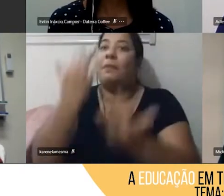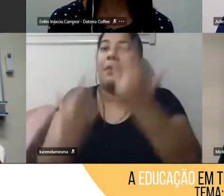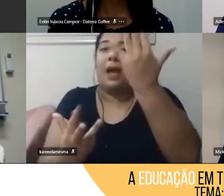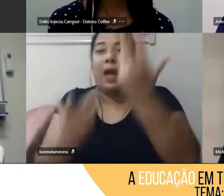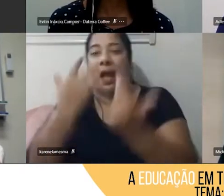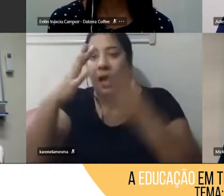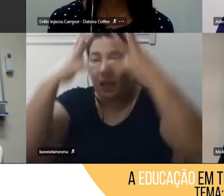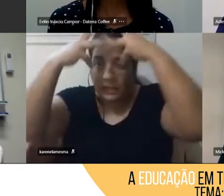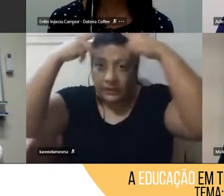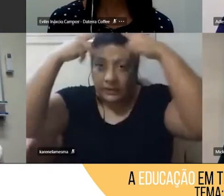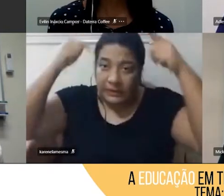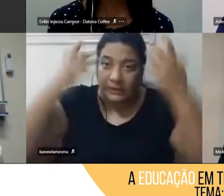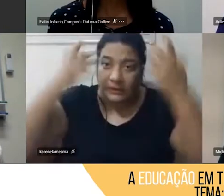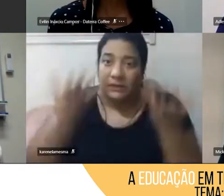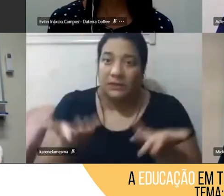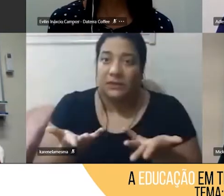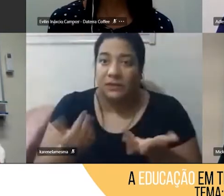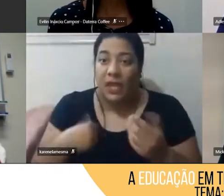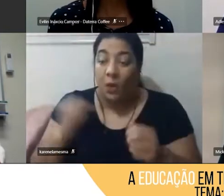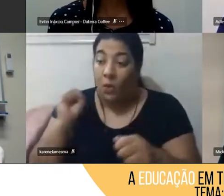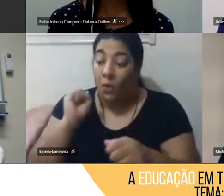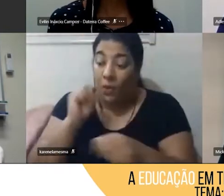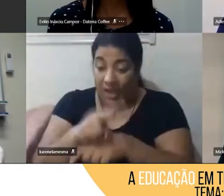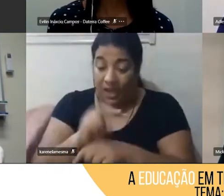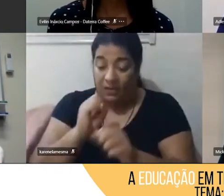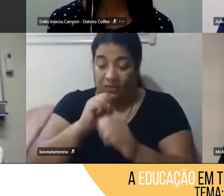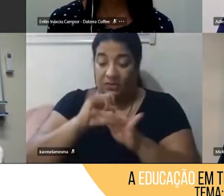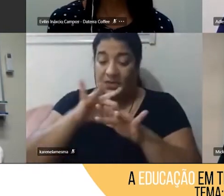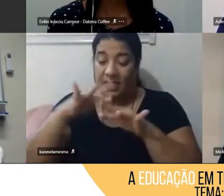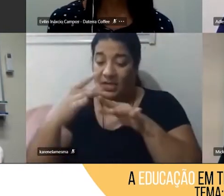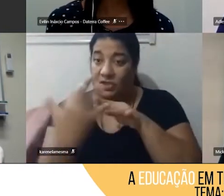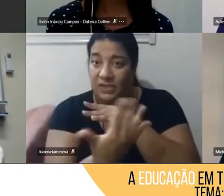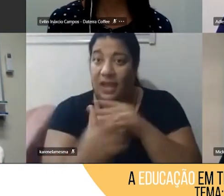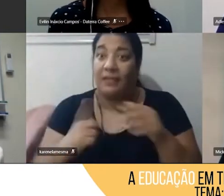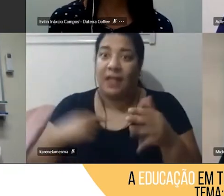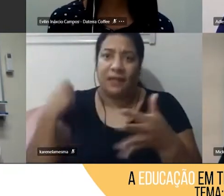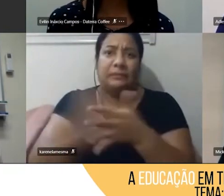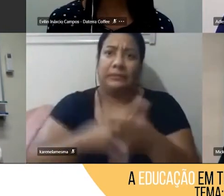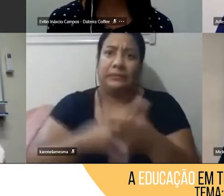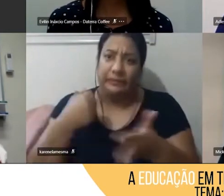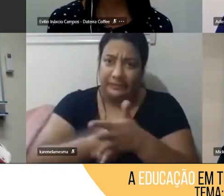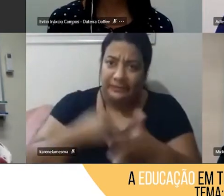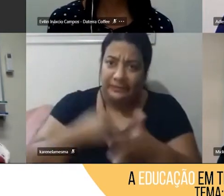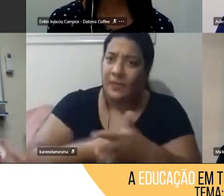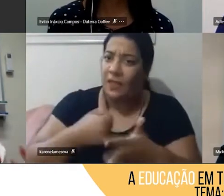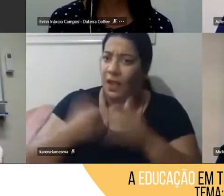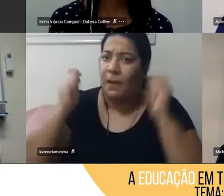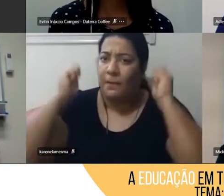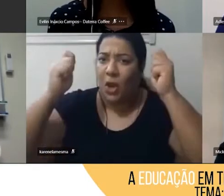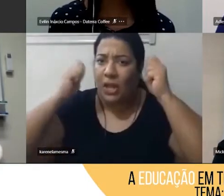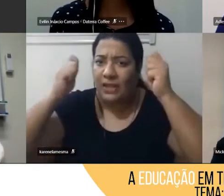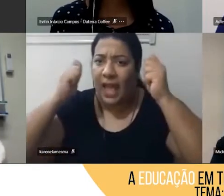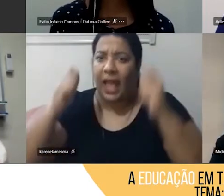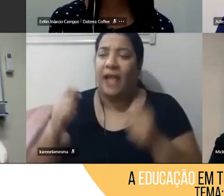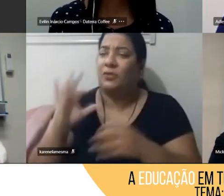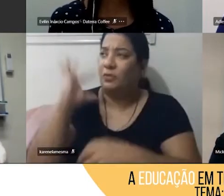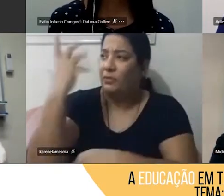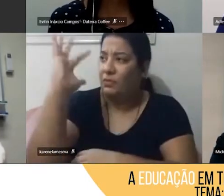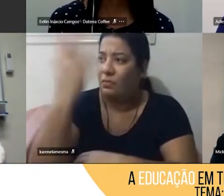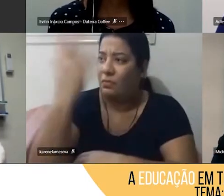hora que eu entro nas redes sociais deles, eles têm ali uma militância, né, é pelo meio ambiente, eles estão